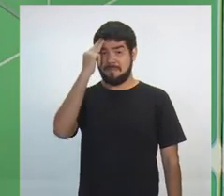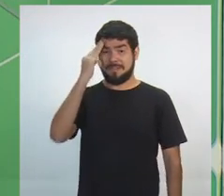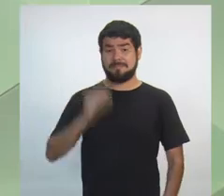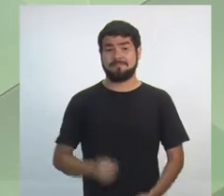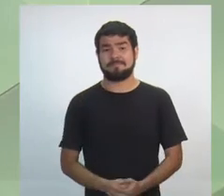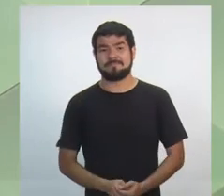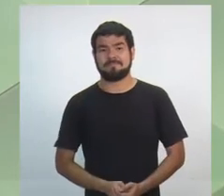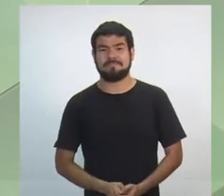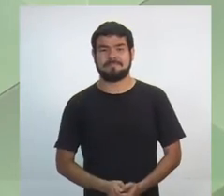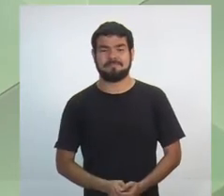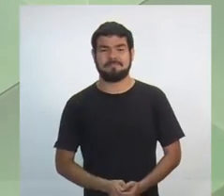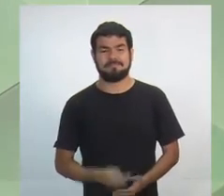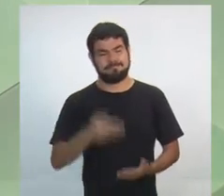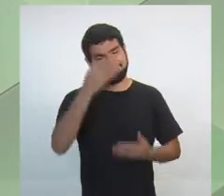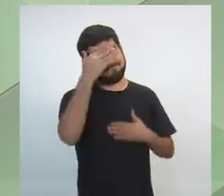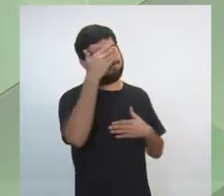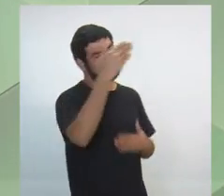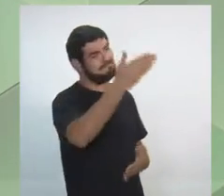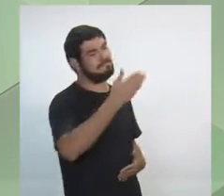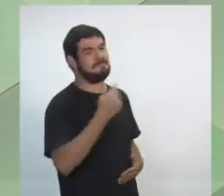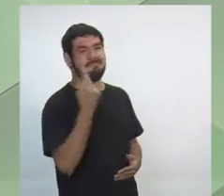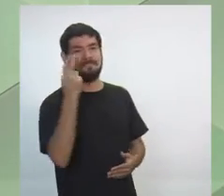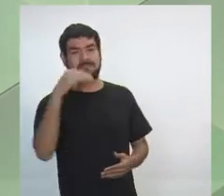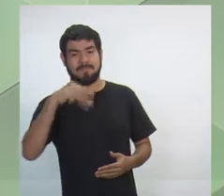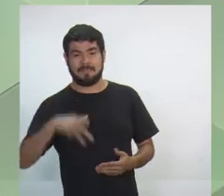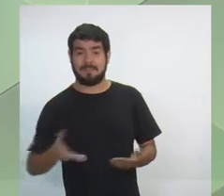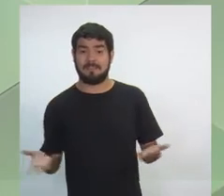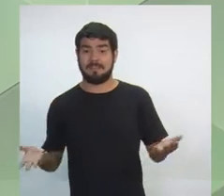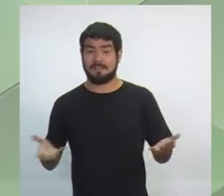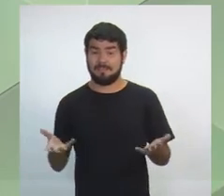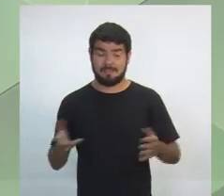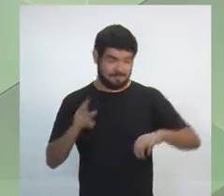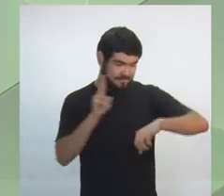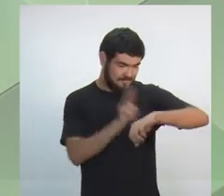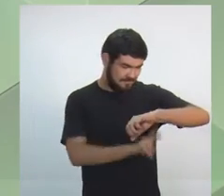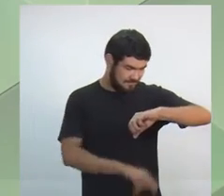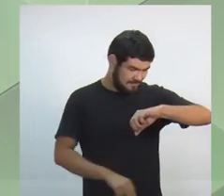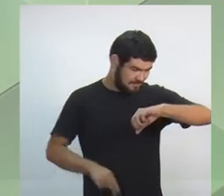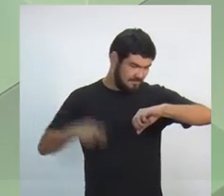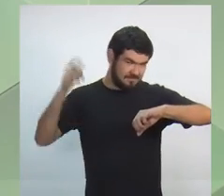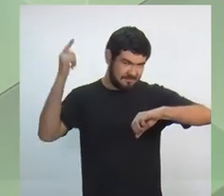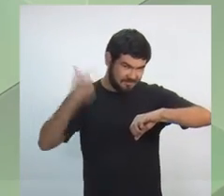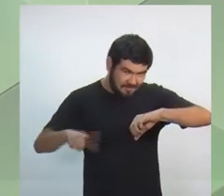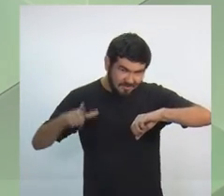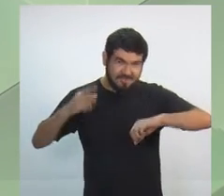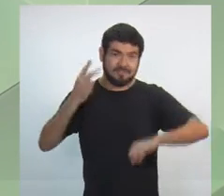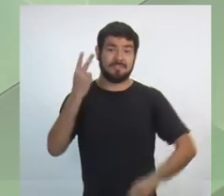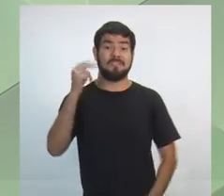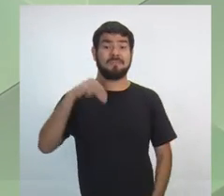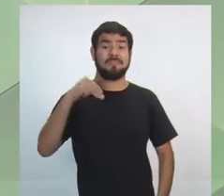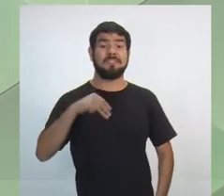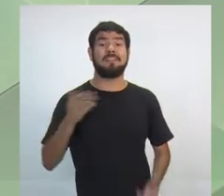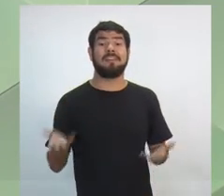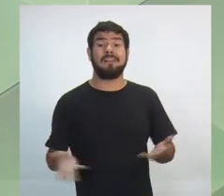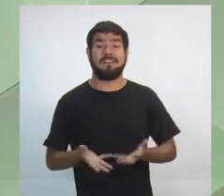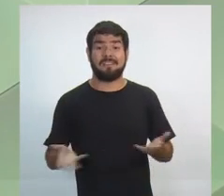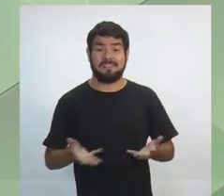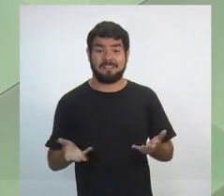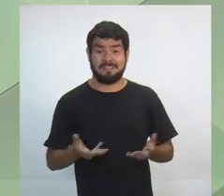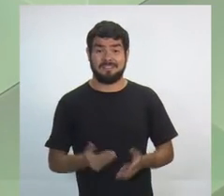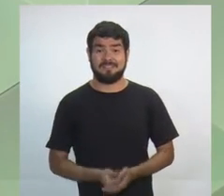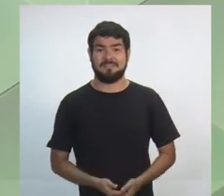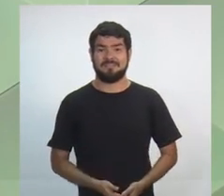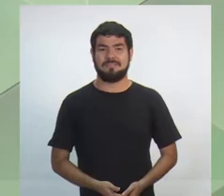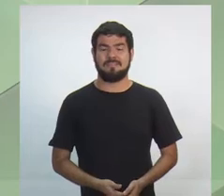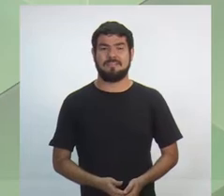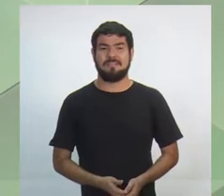Muito obrigada, candidato. Dois minutos de consideração final. Vou pedir de novo o cronômetro. Mais dois minutos. E quem fala agora é o candidato